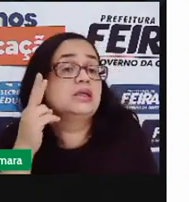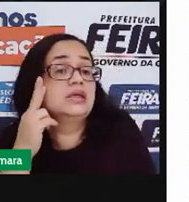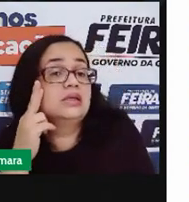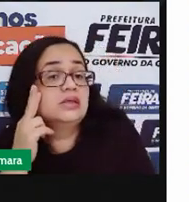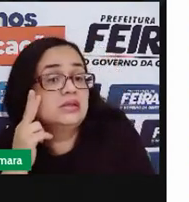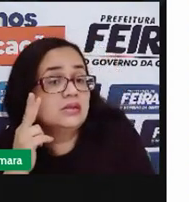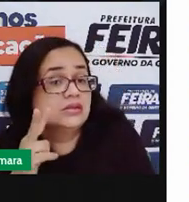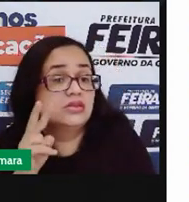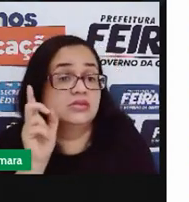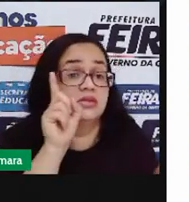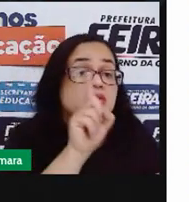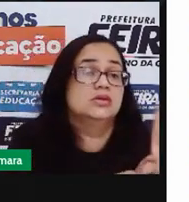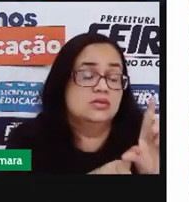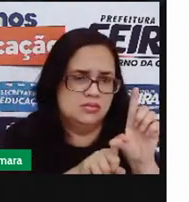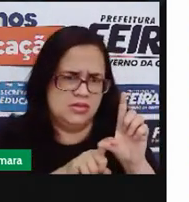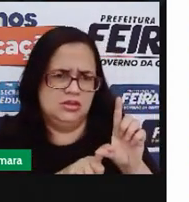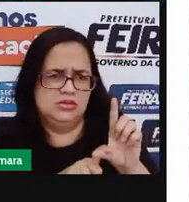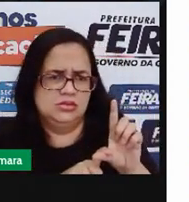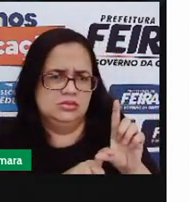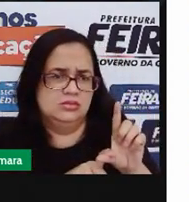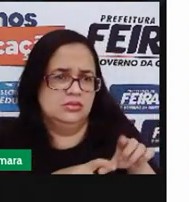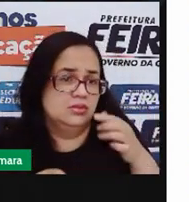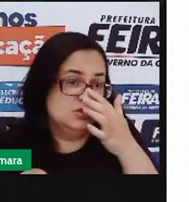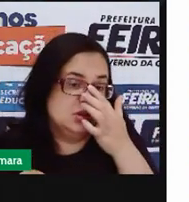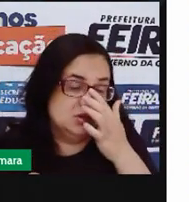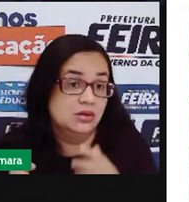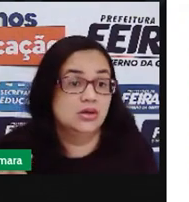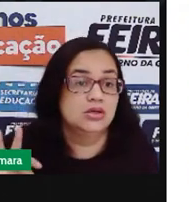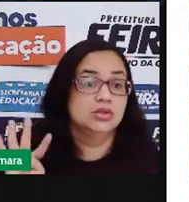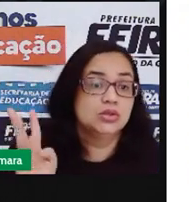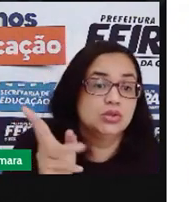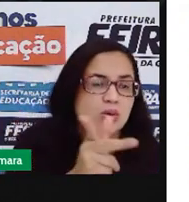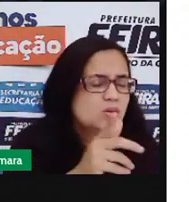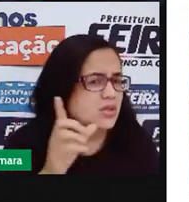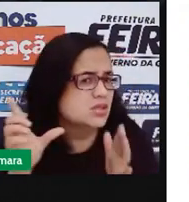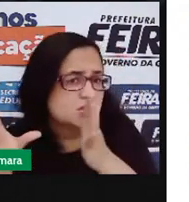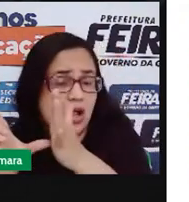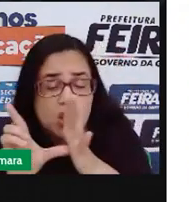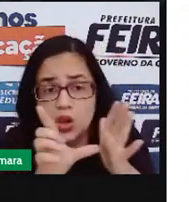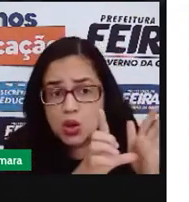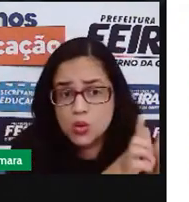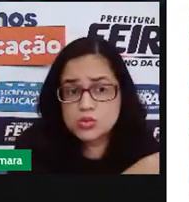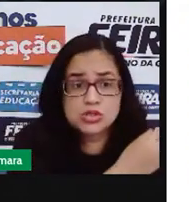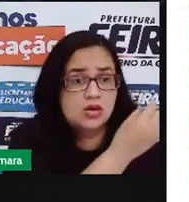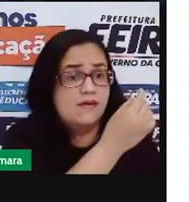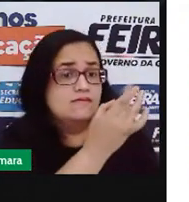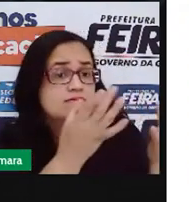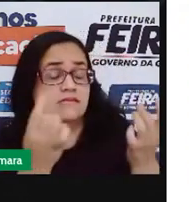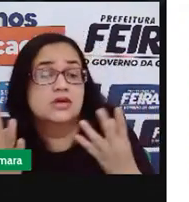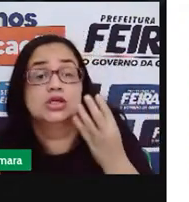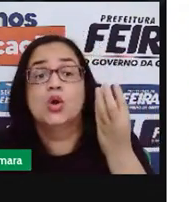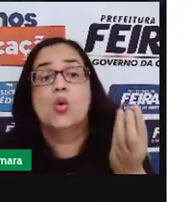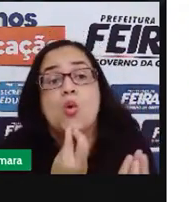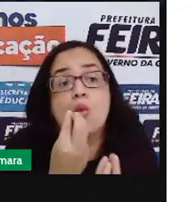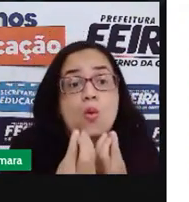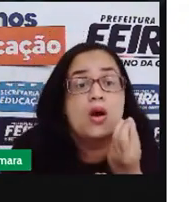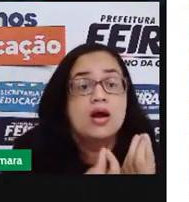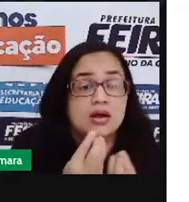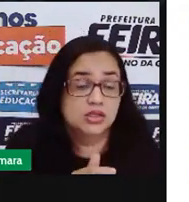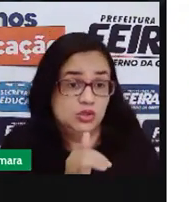em fazer um empréstimo. Então, todas as lojas, todos os comércios, têm uma forma de